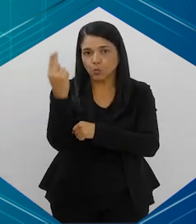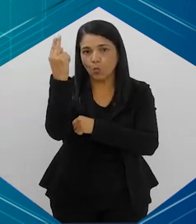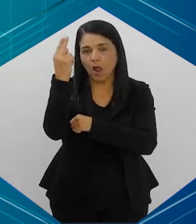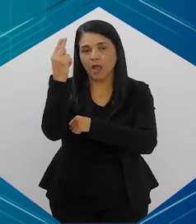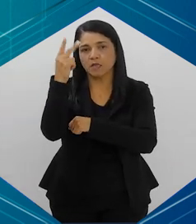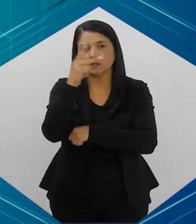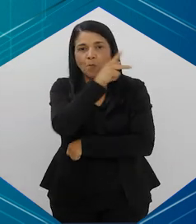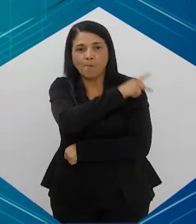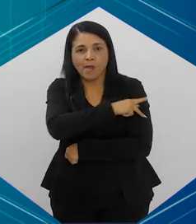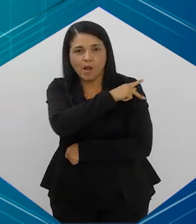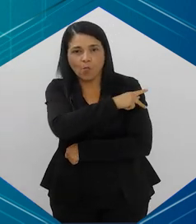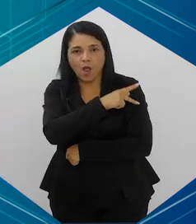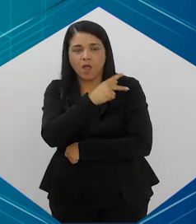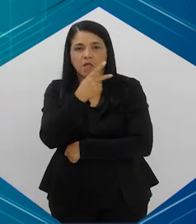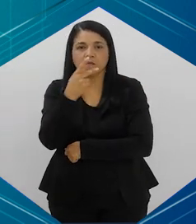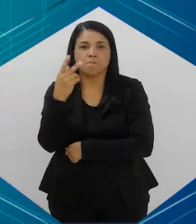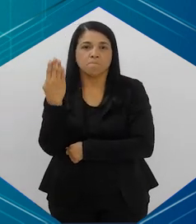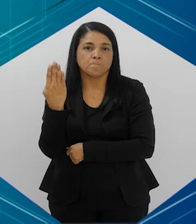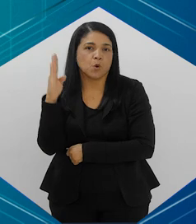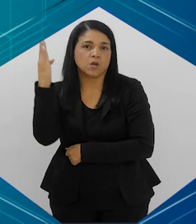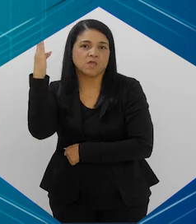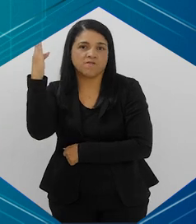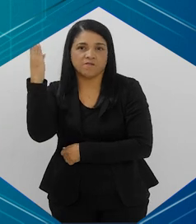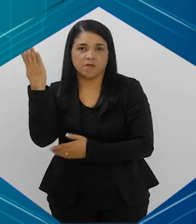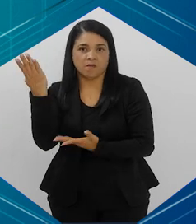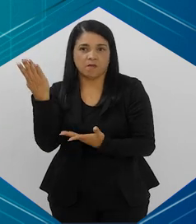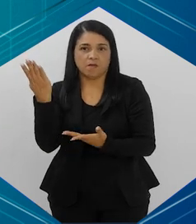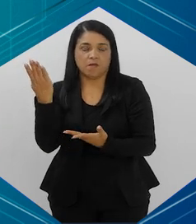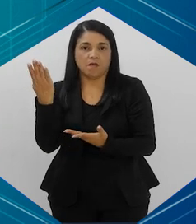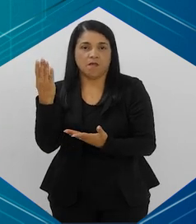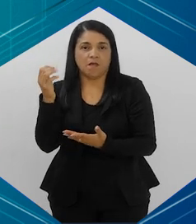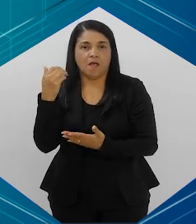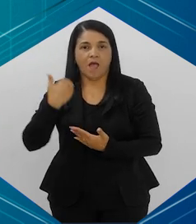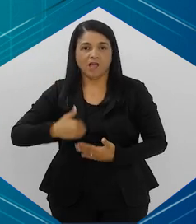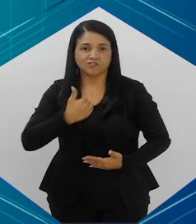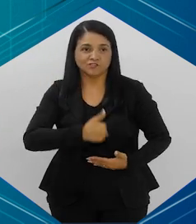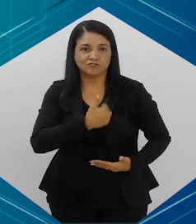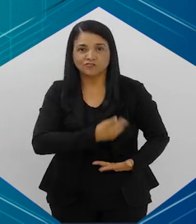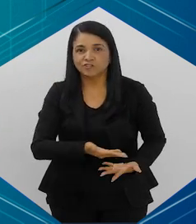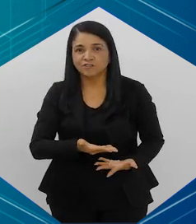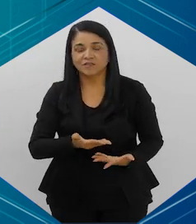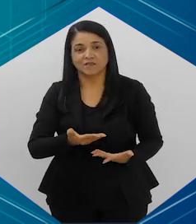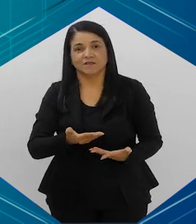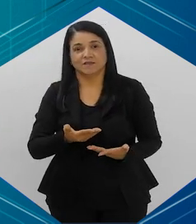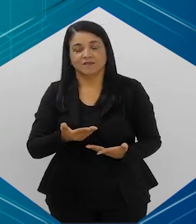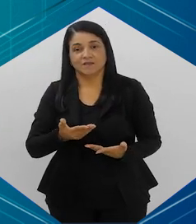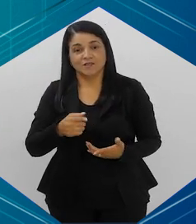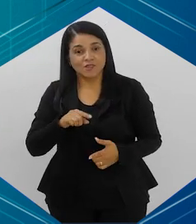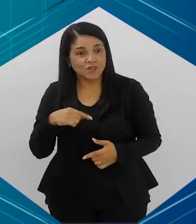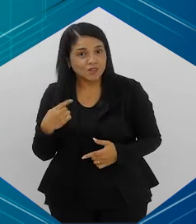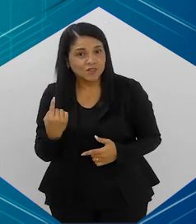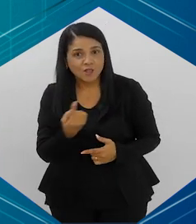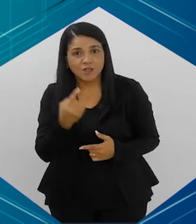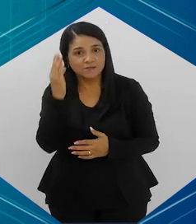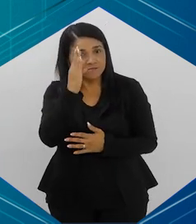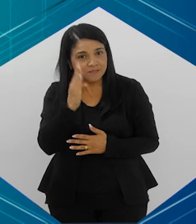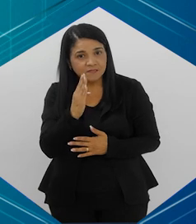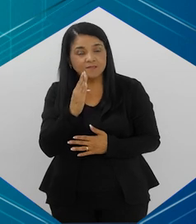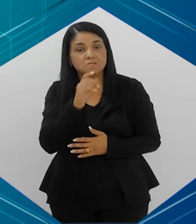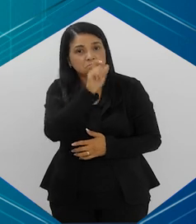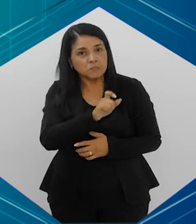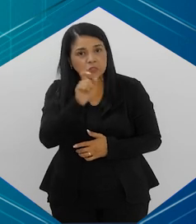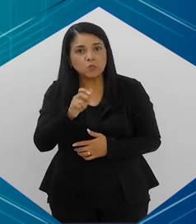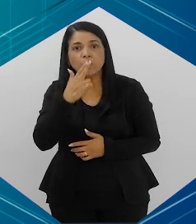do Uruguai, do Paraguai, da Bolívia, quase metade da população da Argentina, então, assim, é mercado enorme que nós estamos